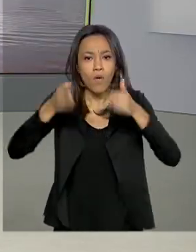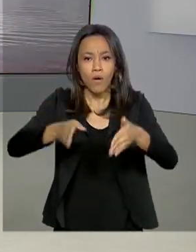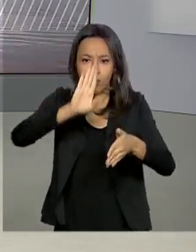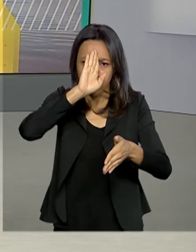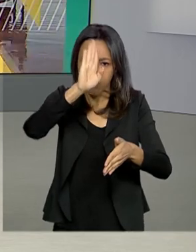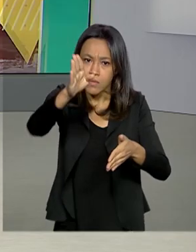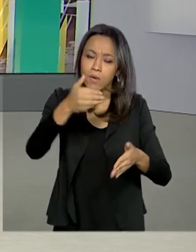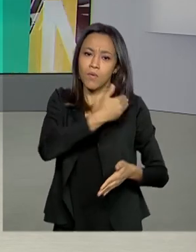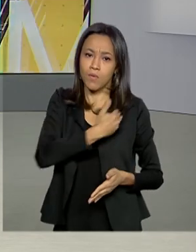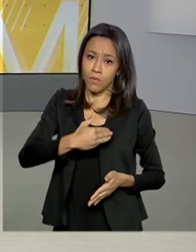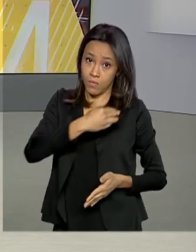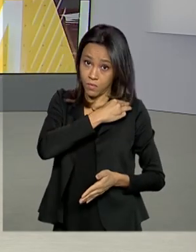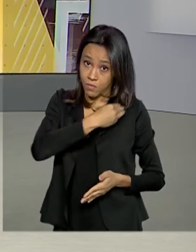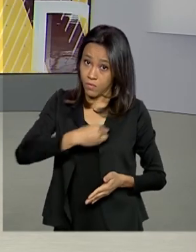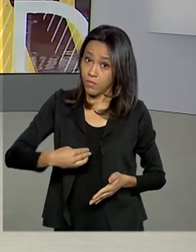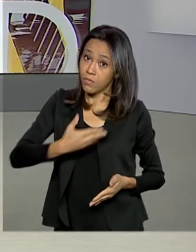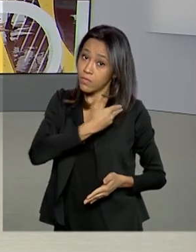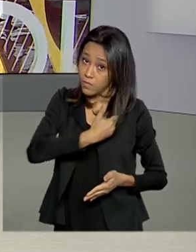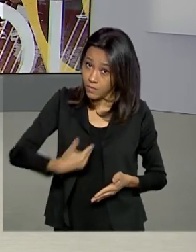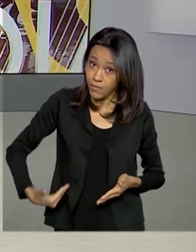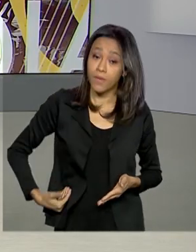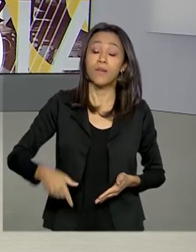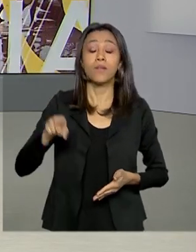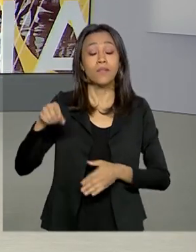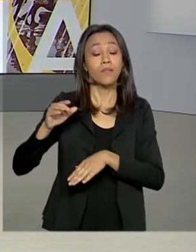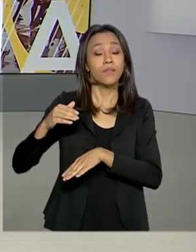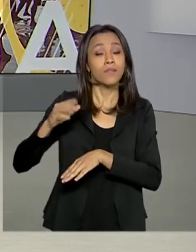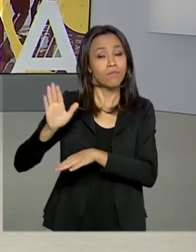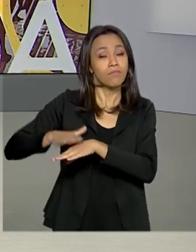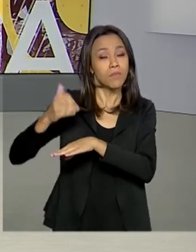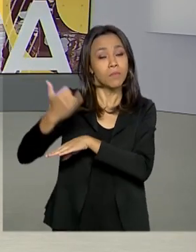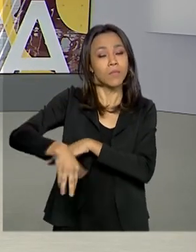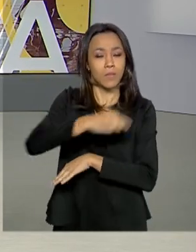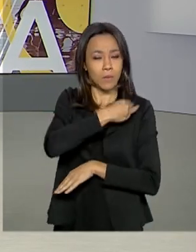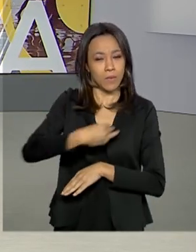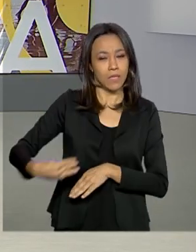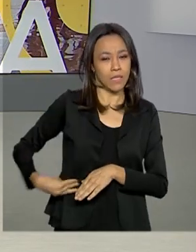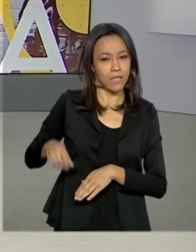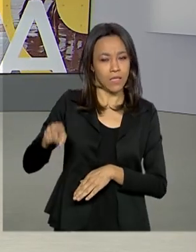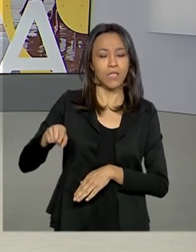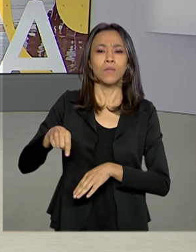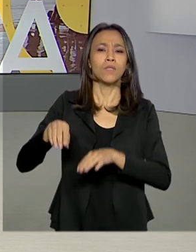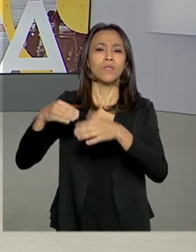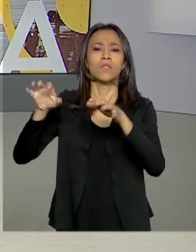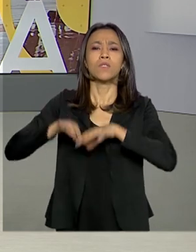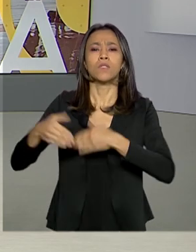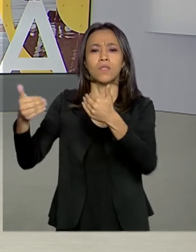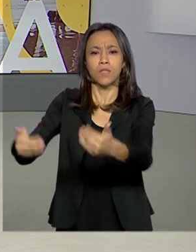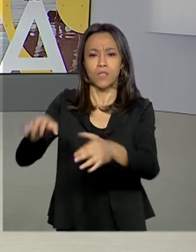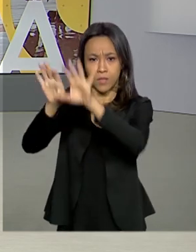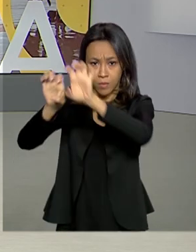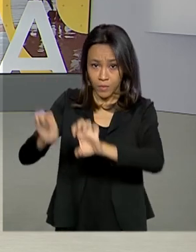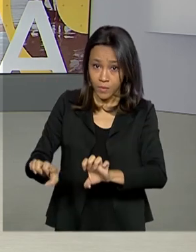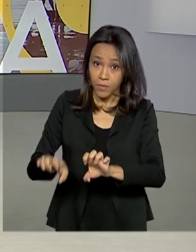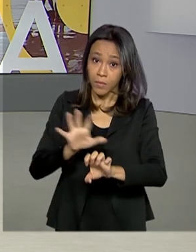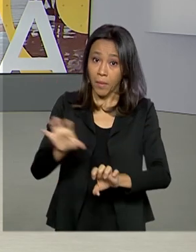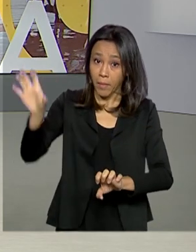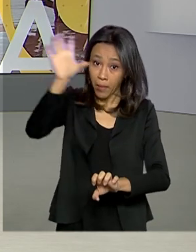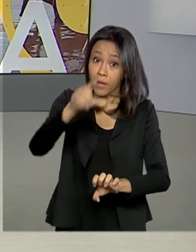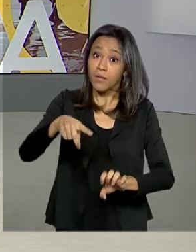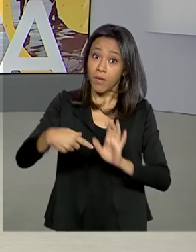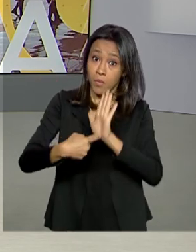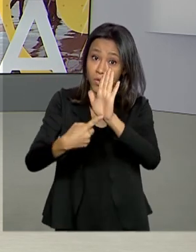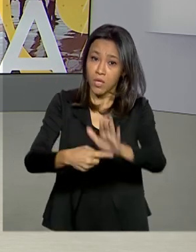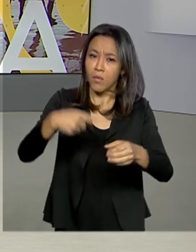do Desenvolvimento Regional, Rogério Marinho. Nesta semana, ele está visitando obras na região. Uma delas é a barragem Santa